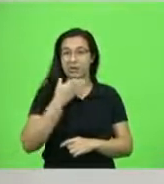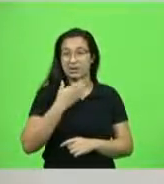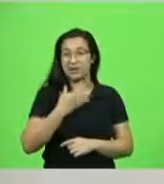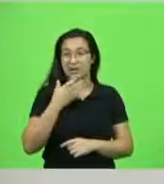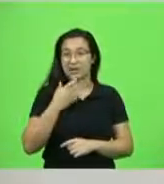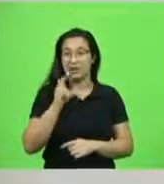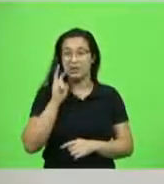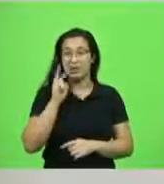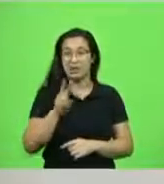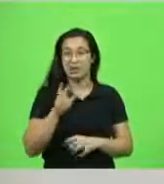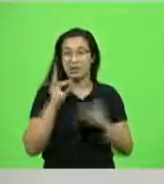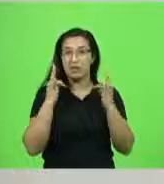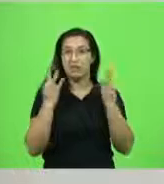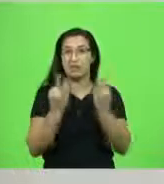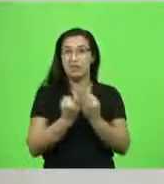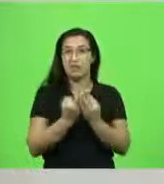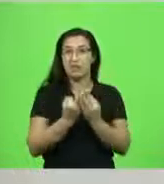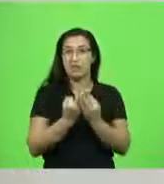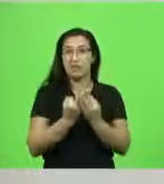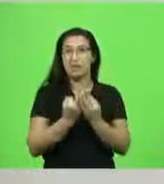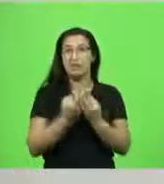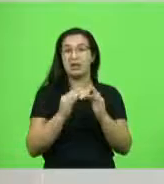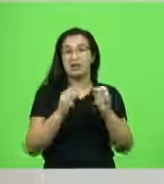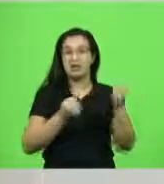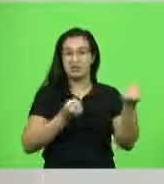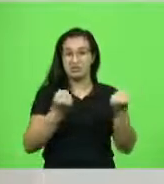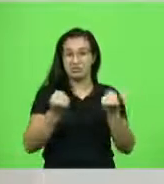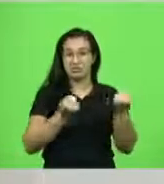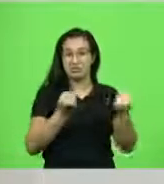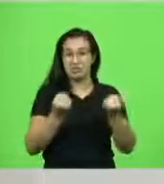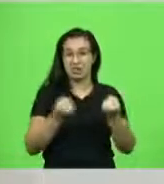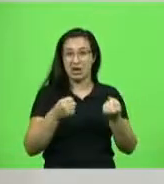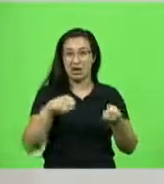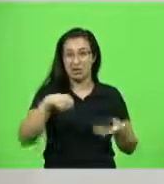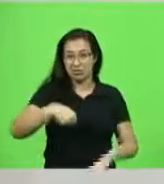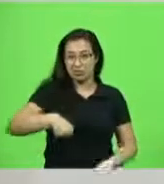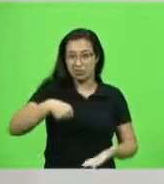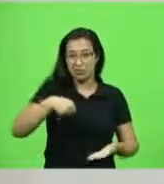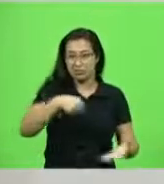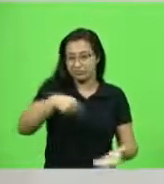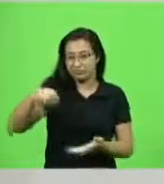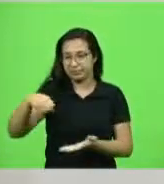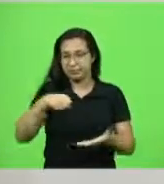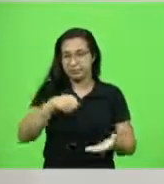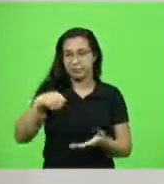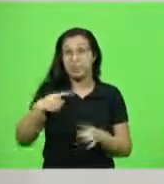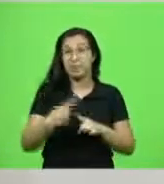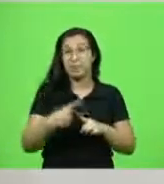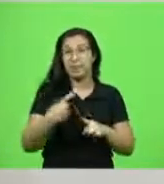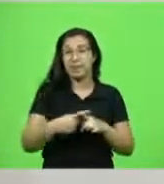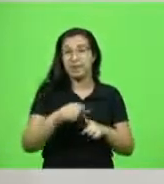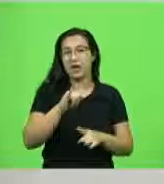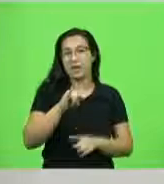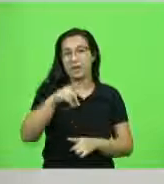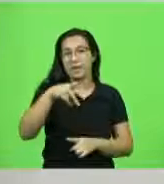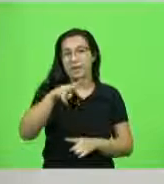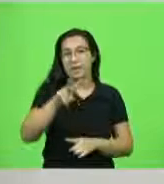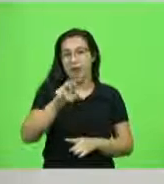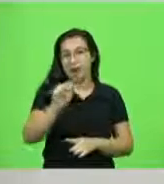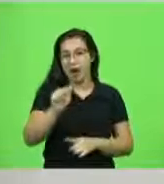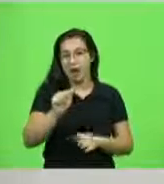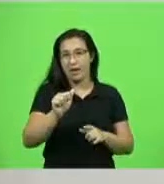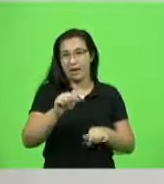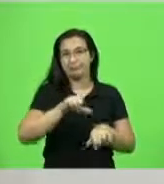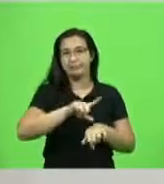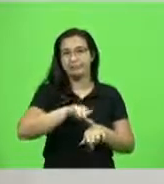descarregando toda a sua bagagem porque estava com o IPVA atrasado. E a polícia, no